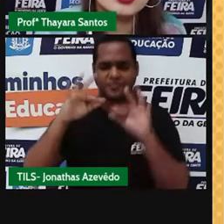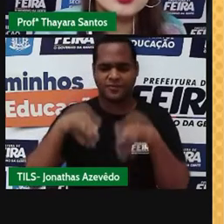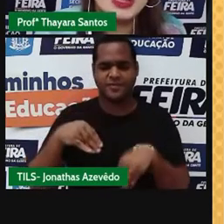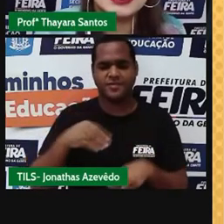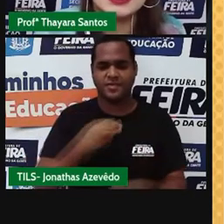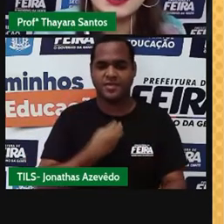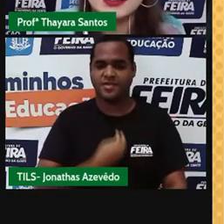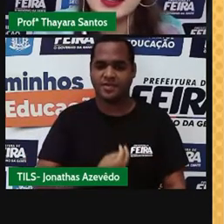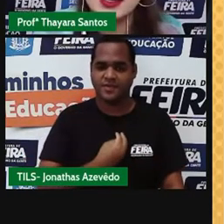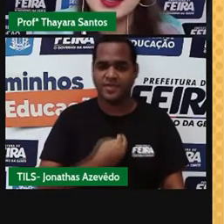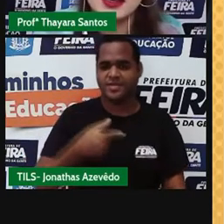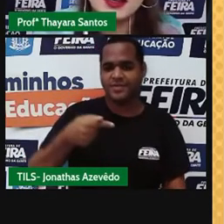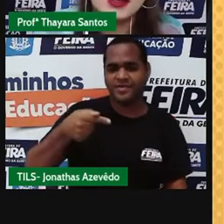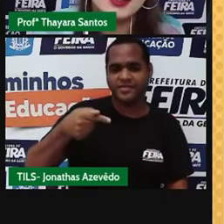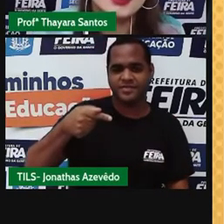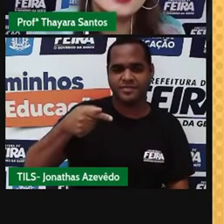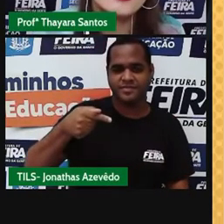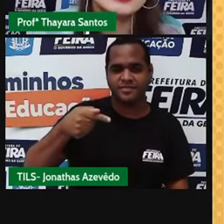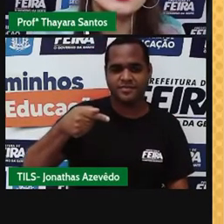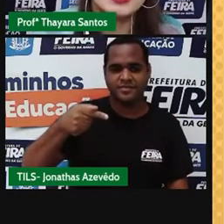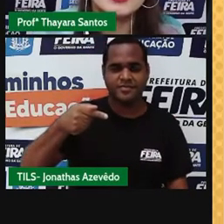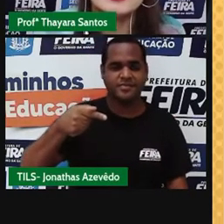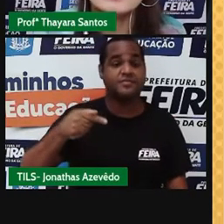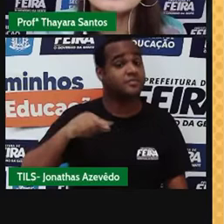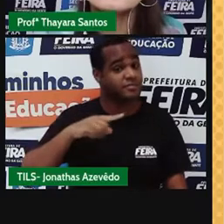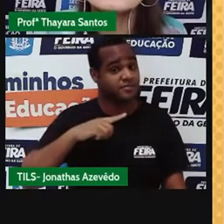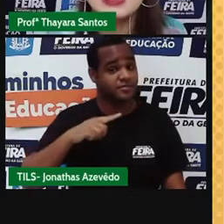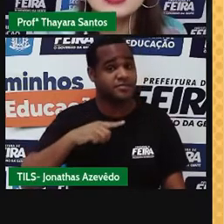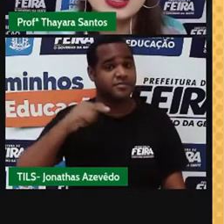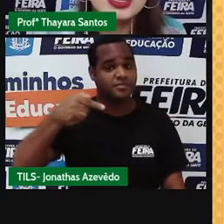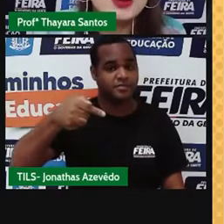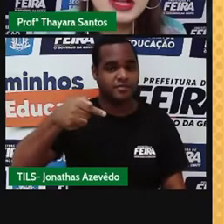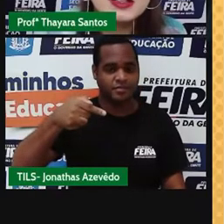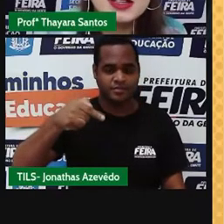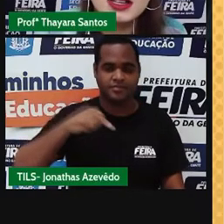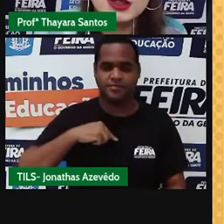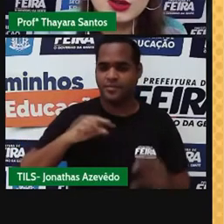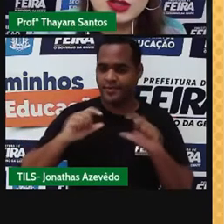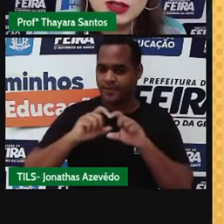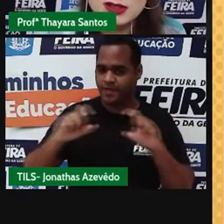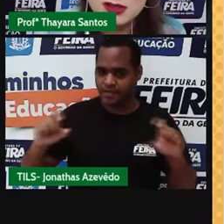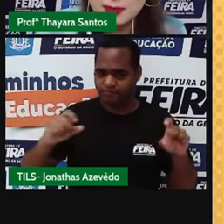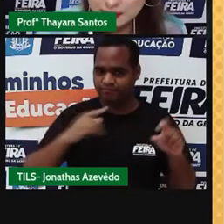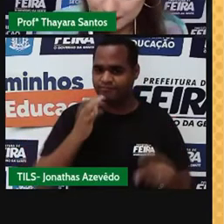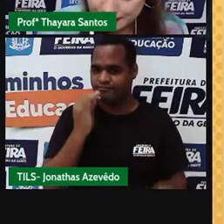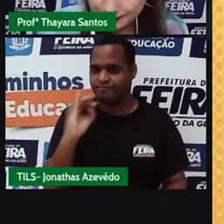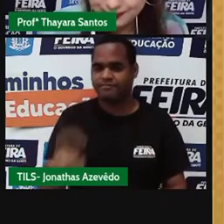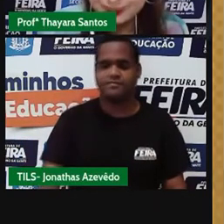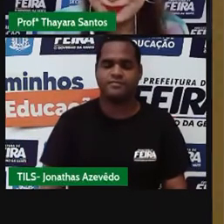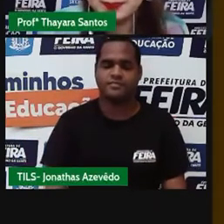está na última linha aqui, que vai ter sete camadas eletrônicas.